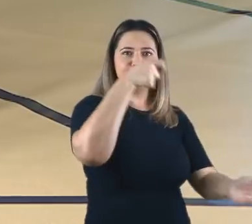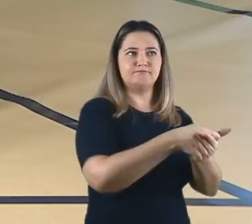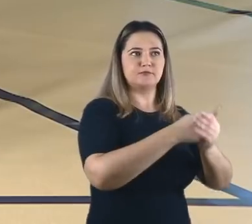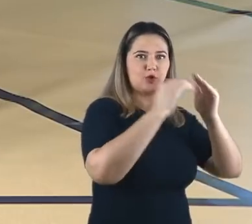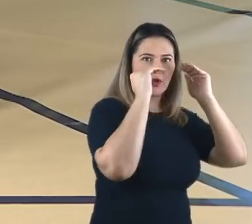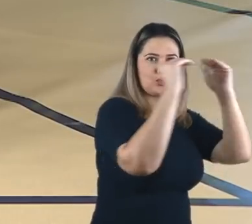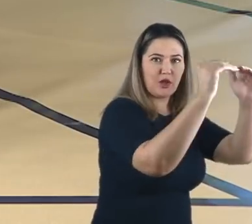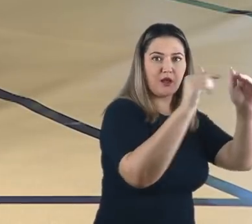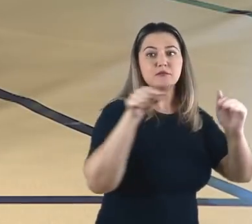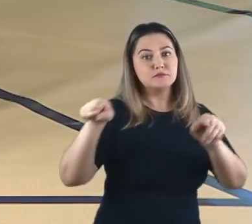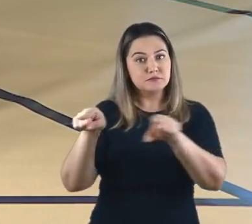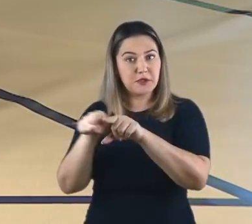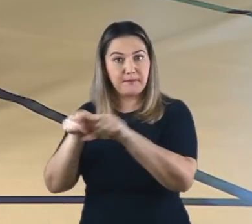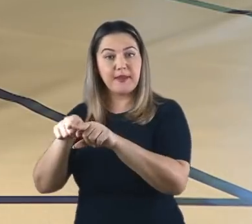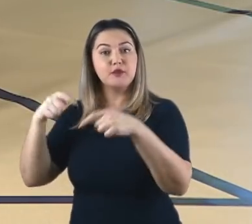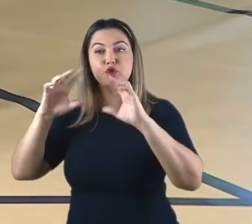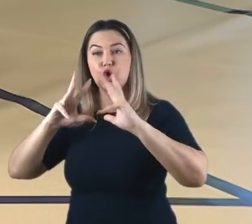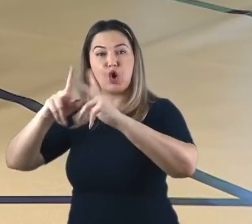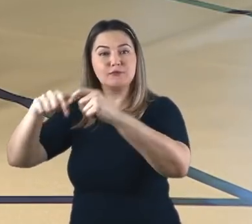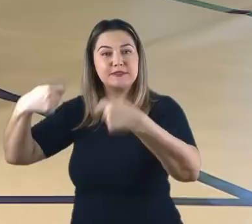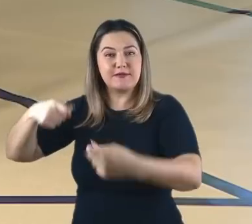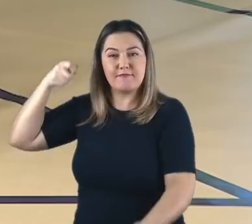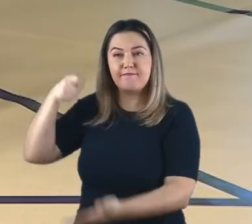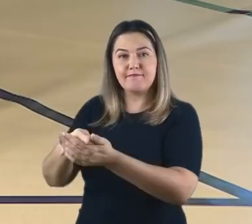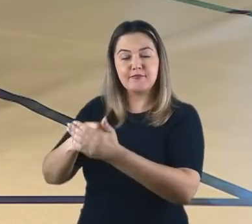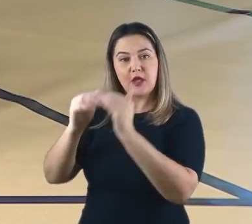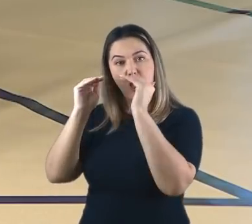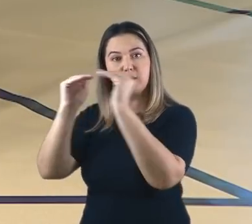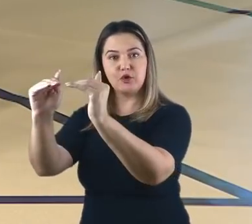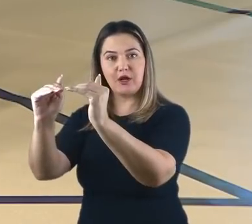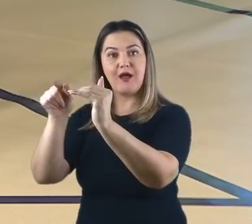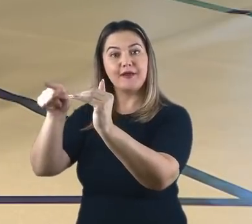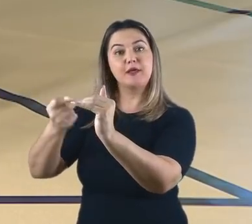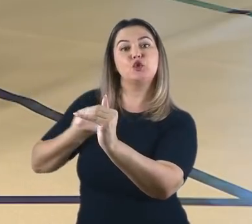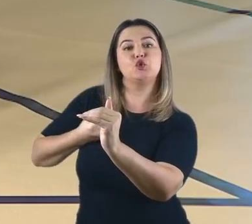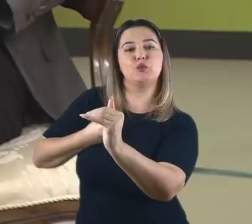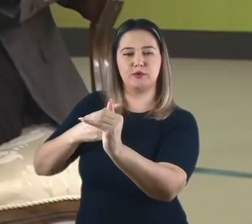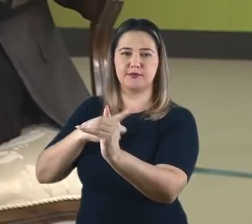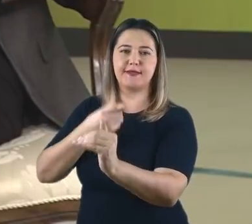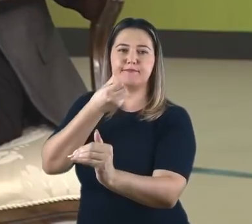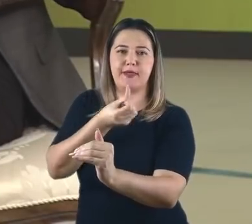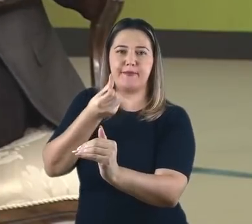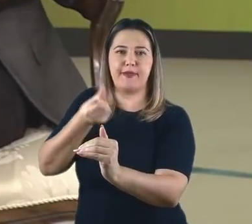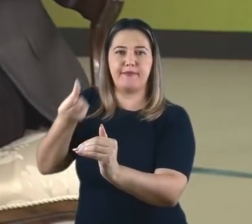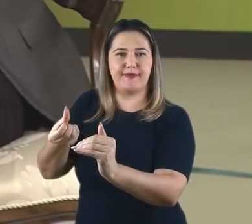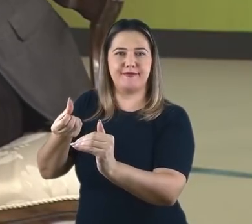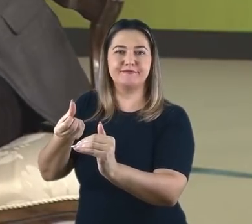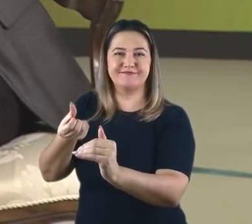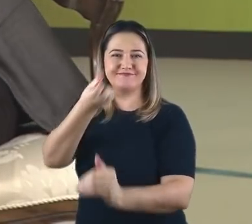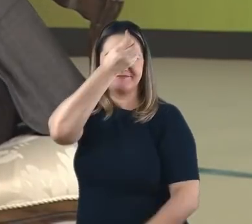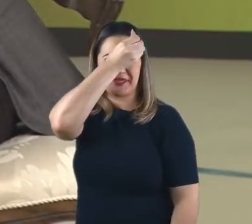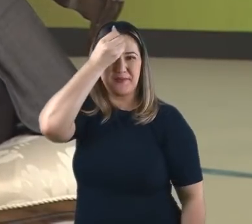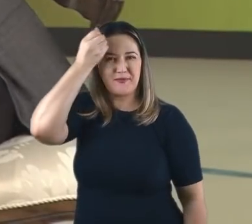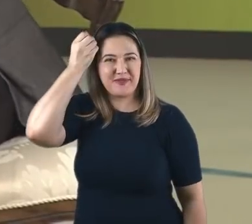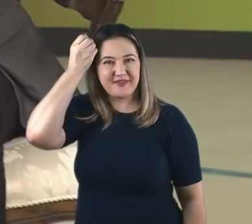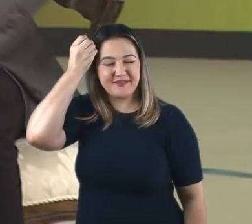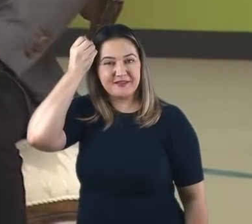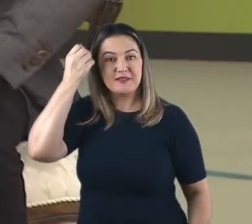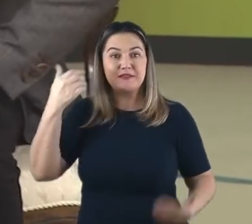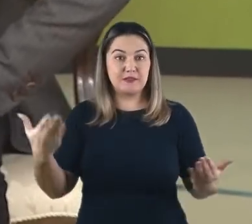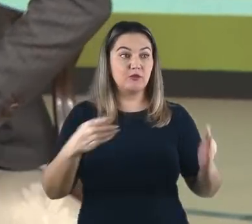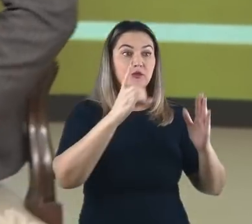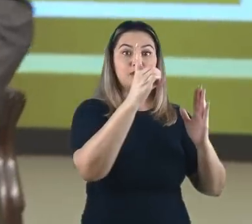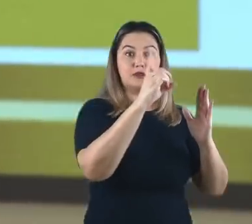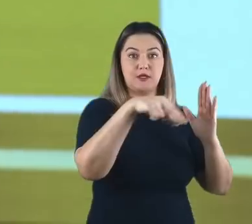fala até do número da besta que seria 666. Tanto Daniel capítulo 3 como Apocalipse